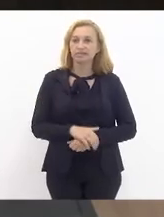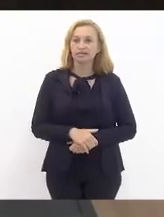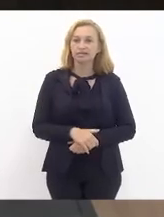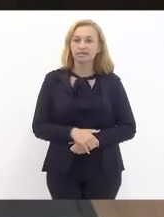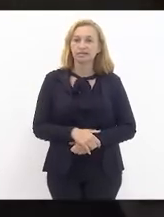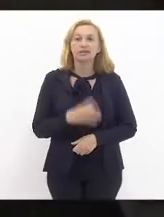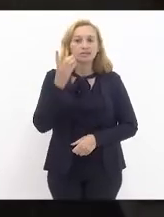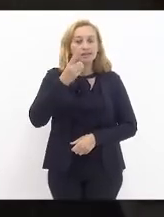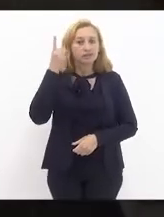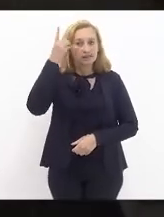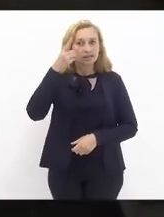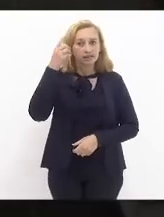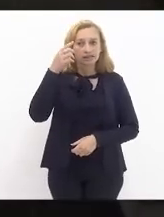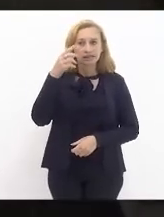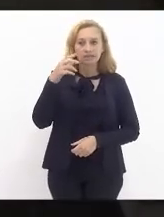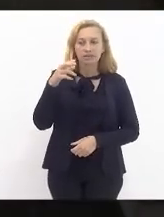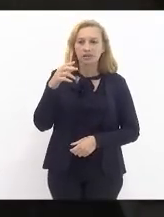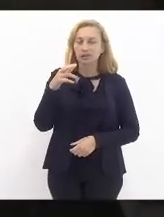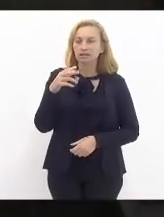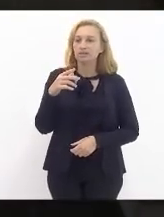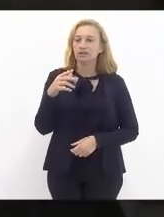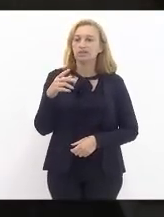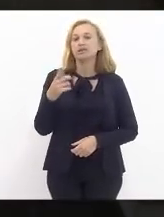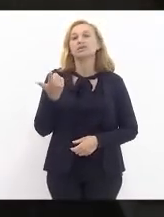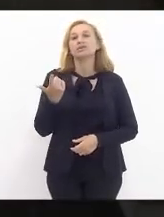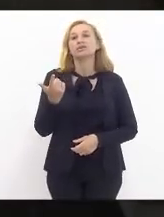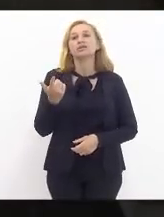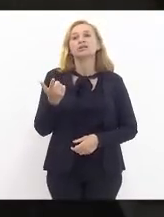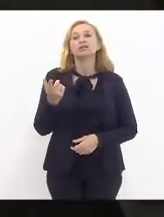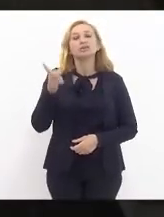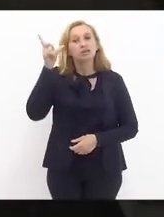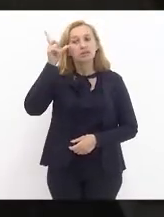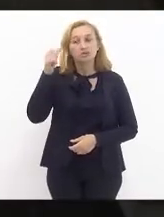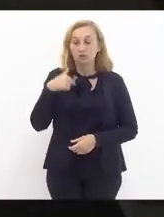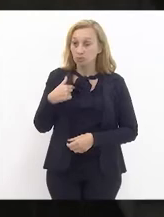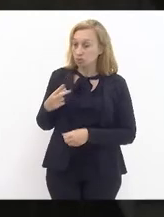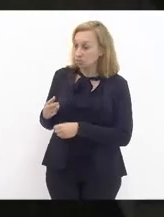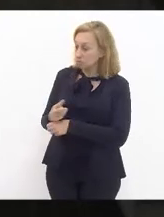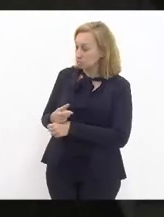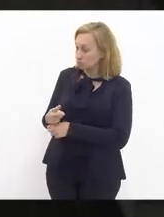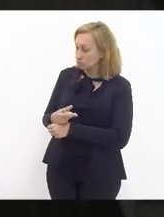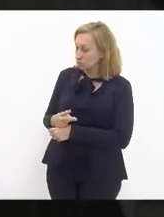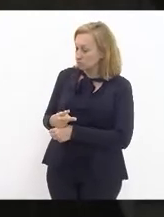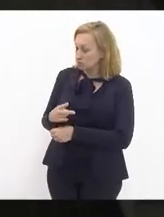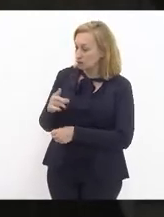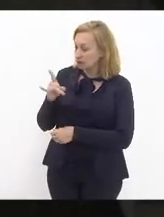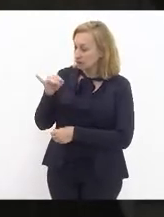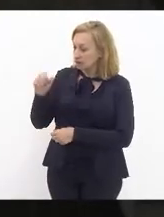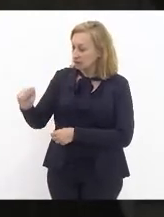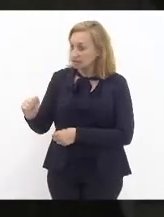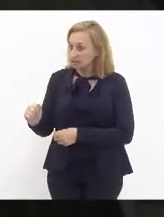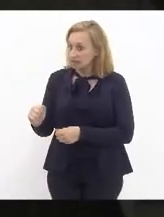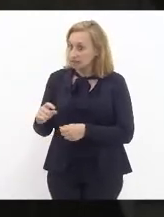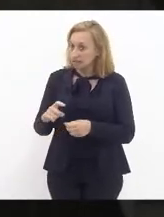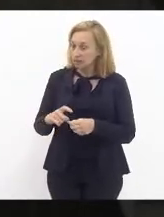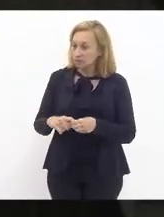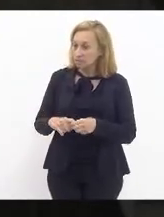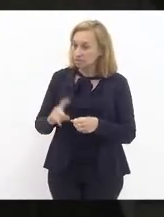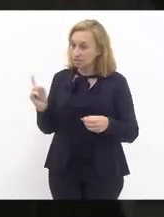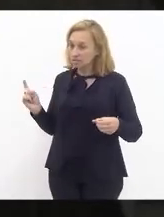Deputada Lucinha, quando procurei o cidadania para me filiar, quando rompi com o PSDB